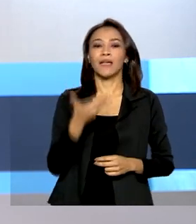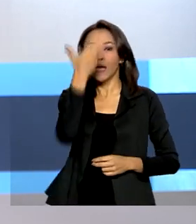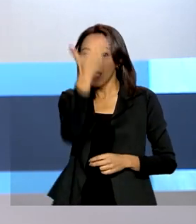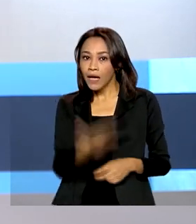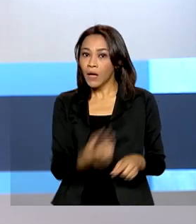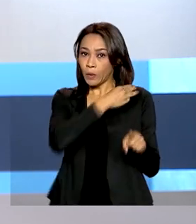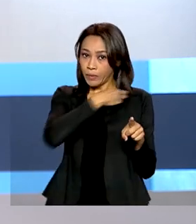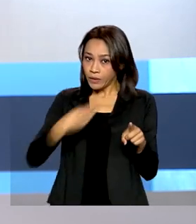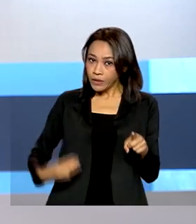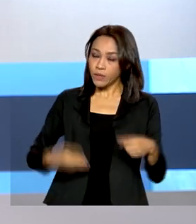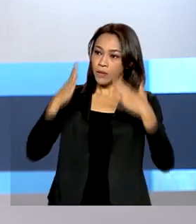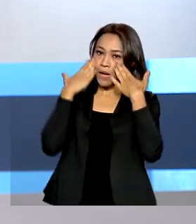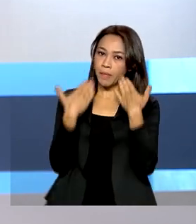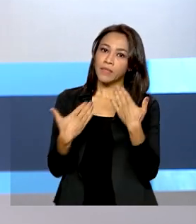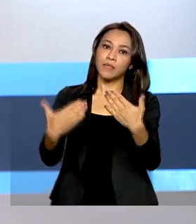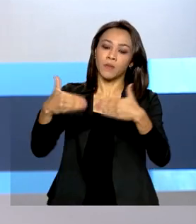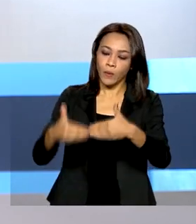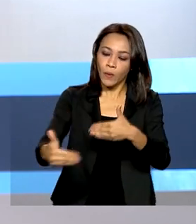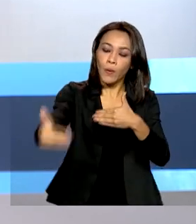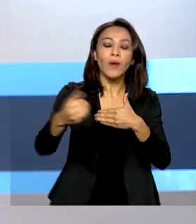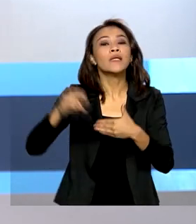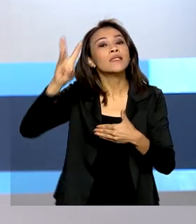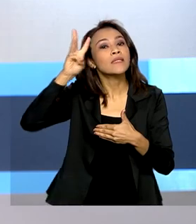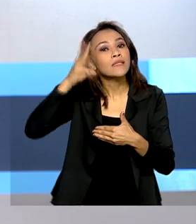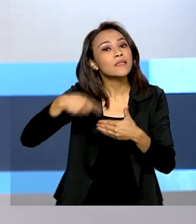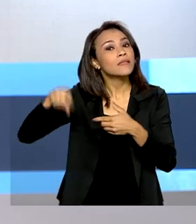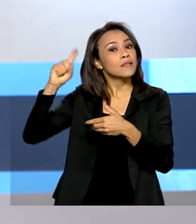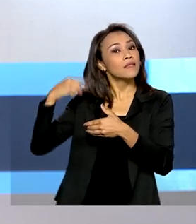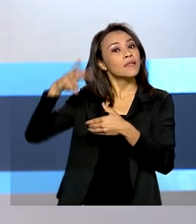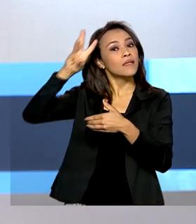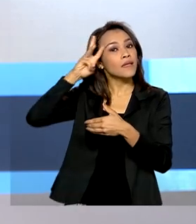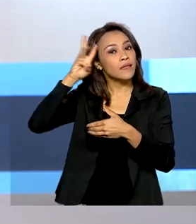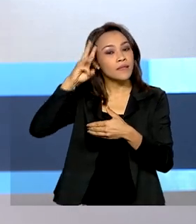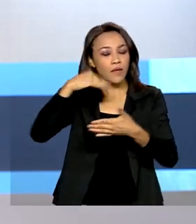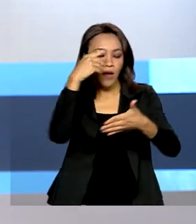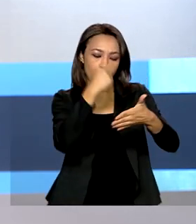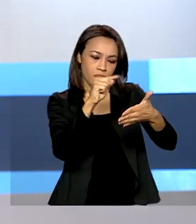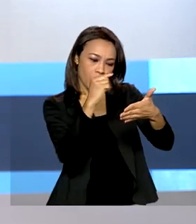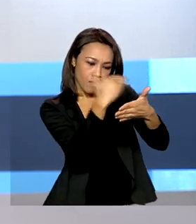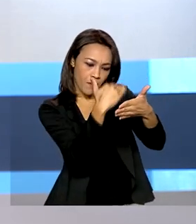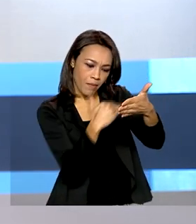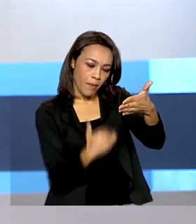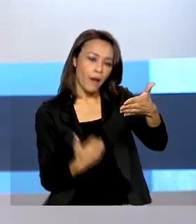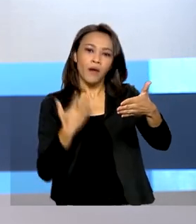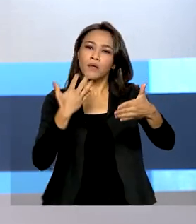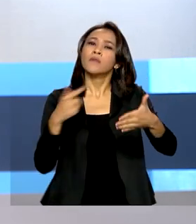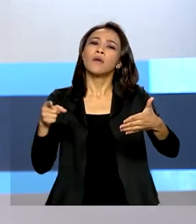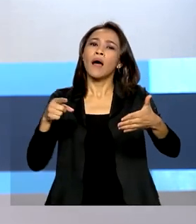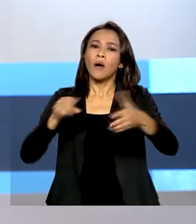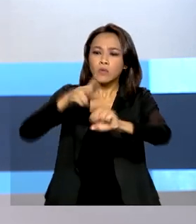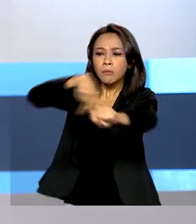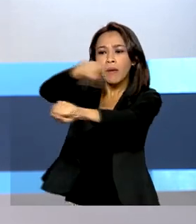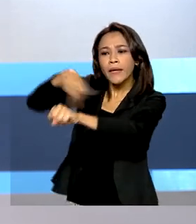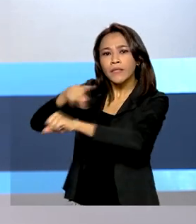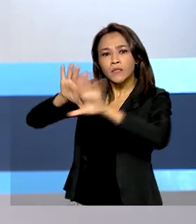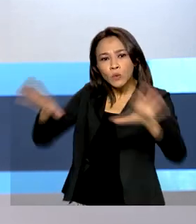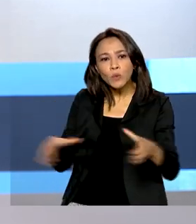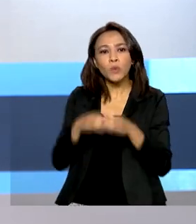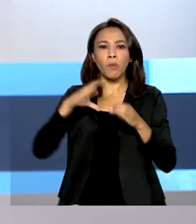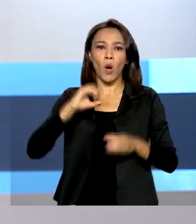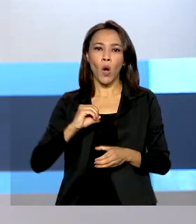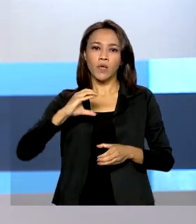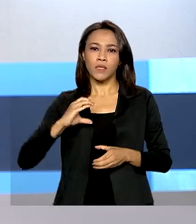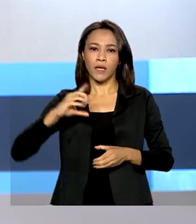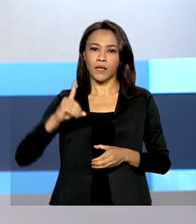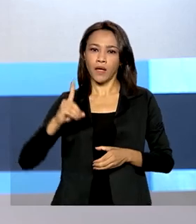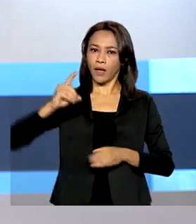apresentou nesta terça-feira as ações de desenvolvimento do setor a países membros da OCDE, a Organização para a